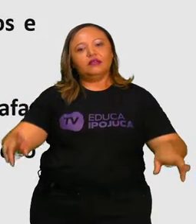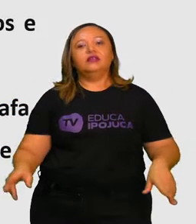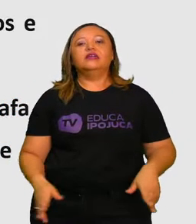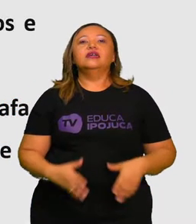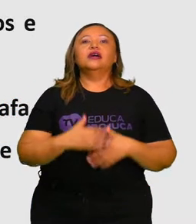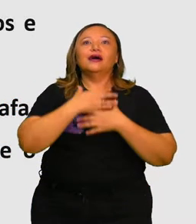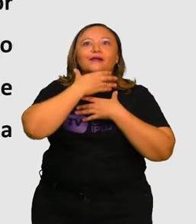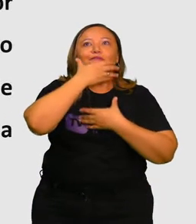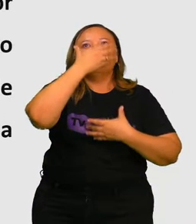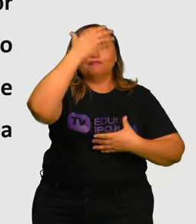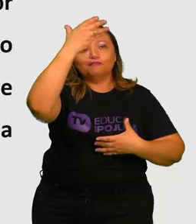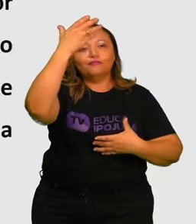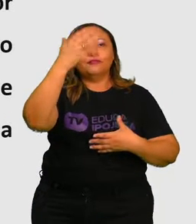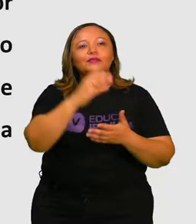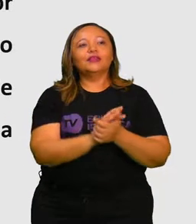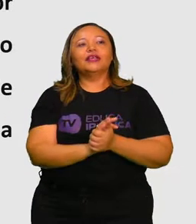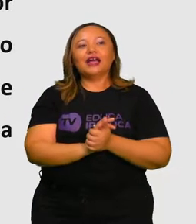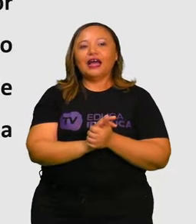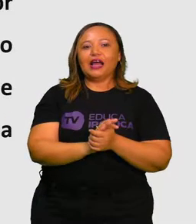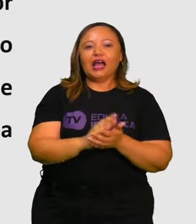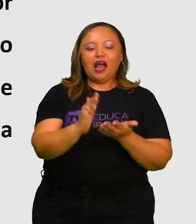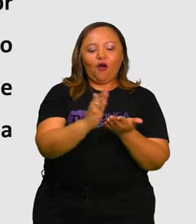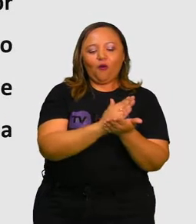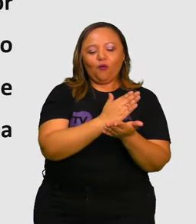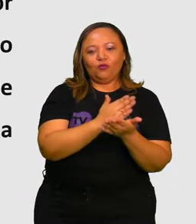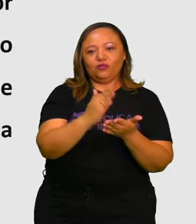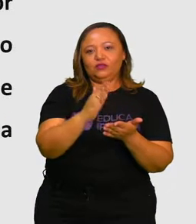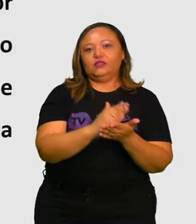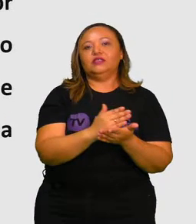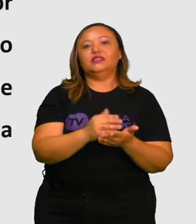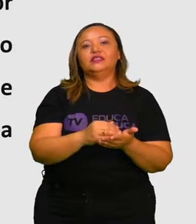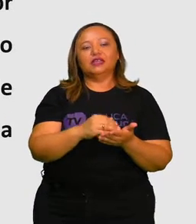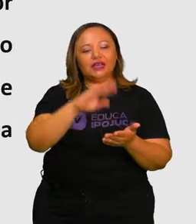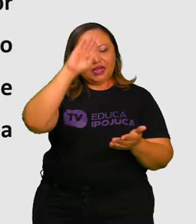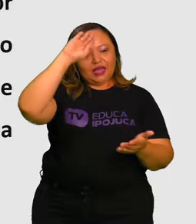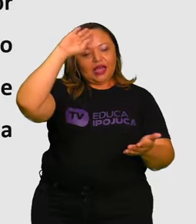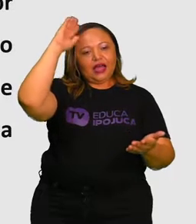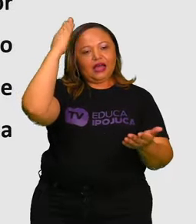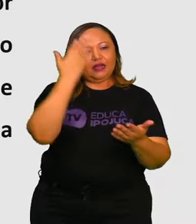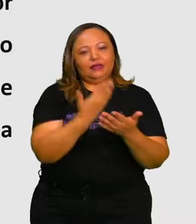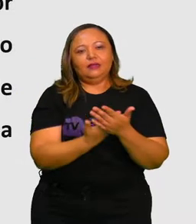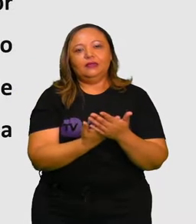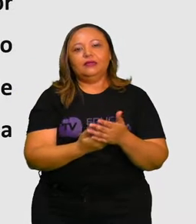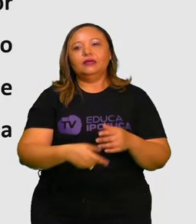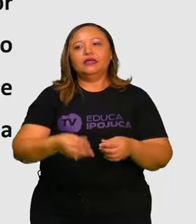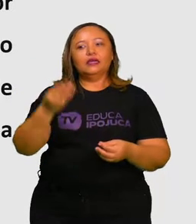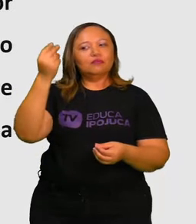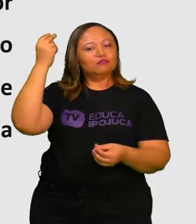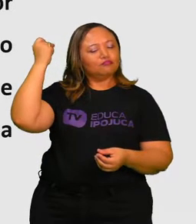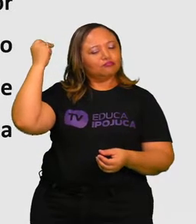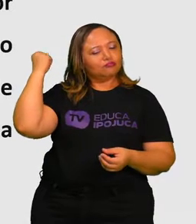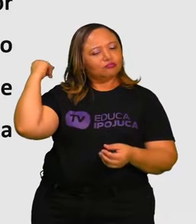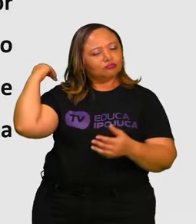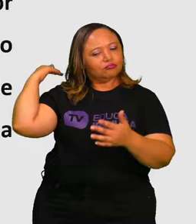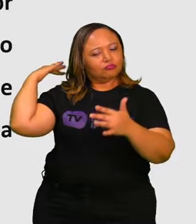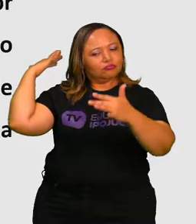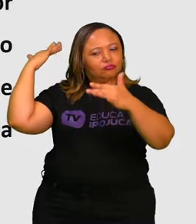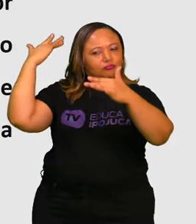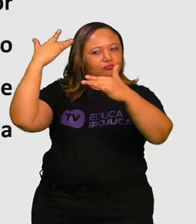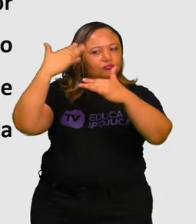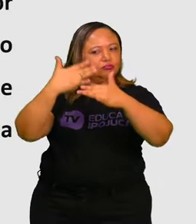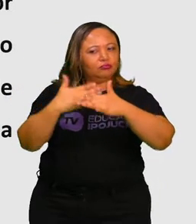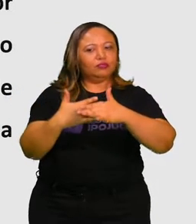do pescoço de tais animais. Acredita-se que há muitos e muitos anos existiam